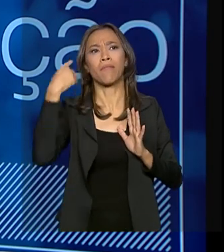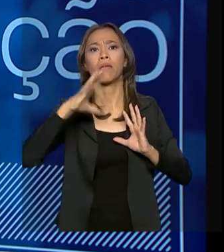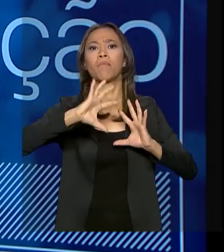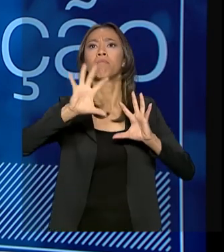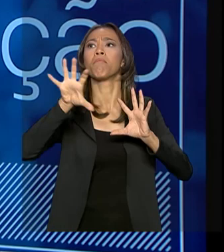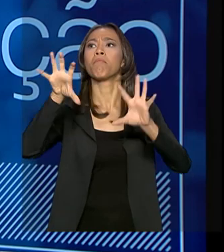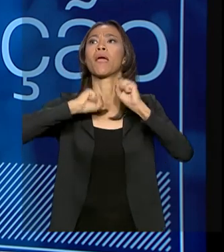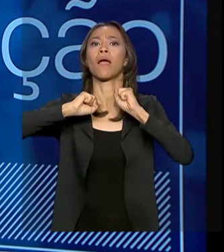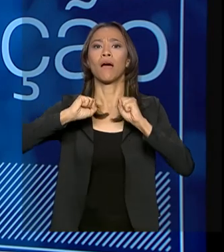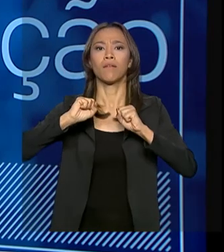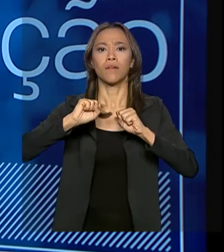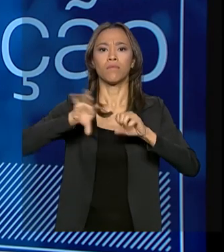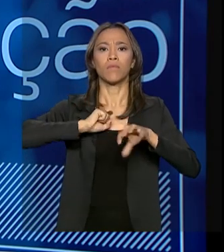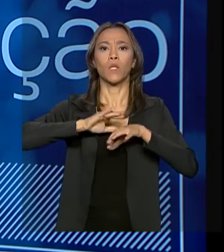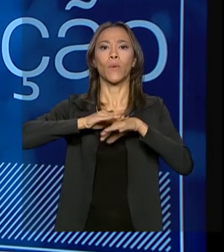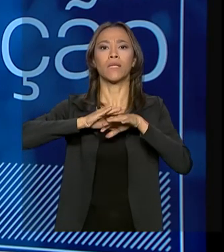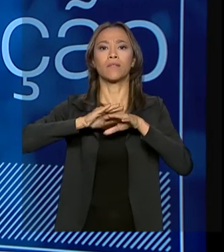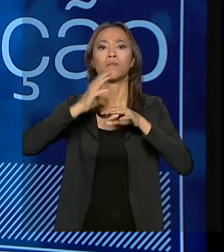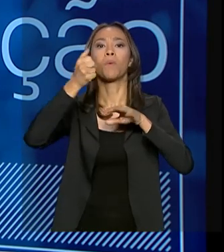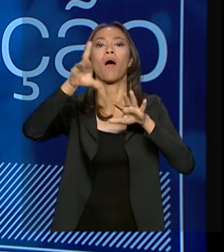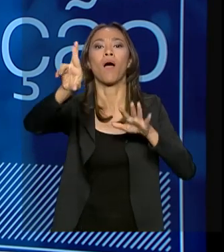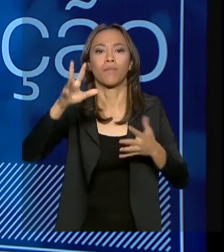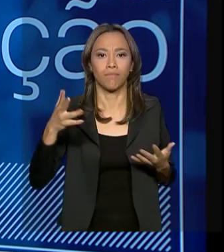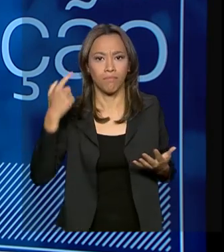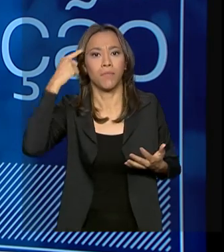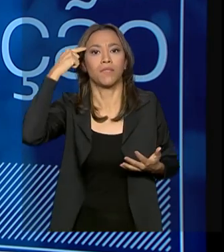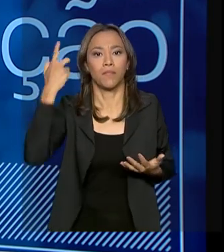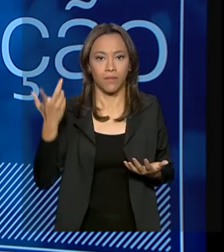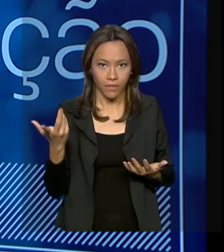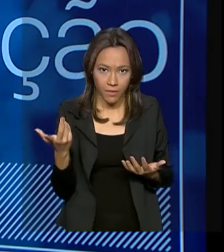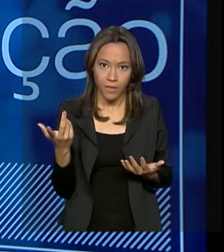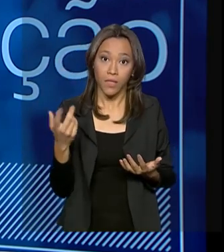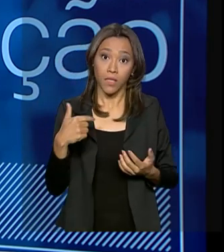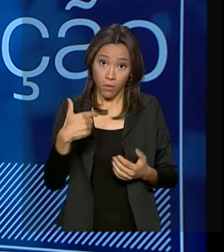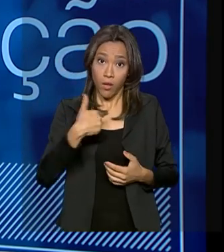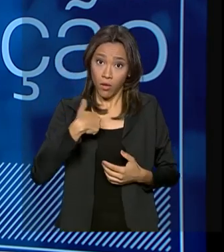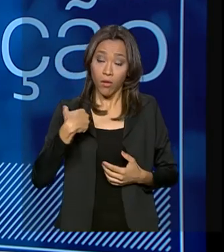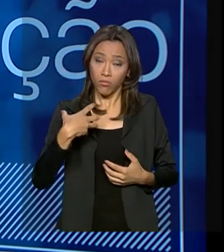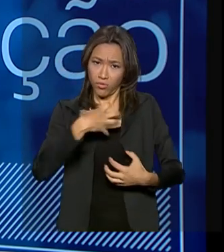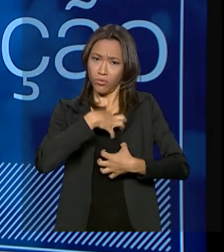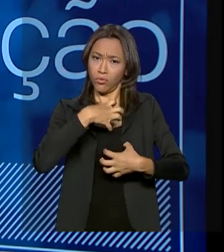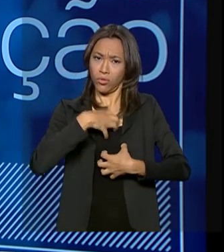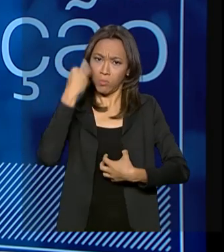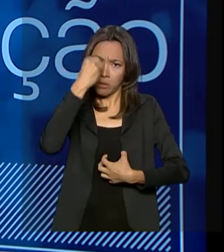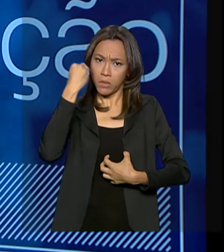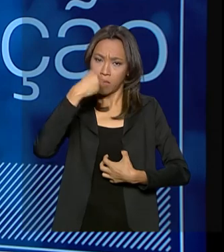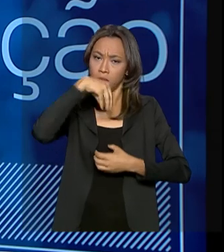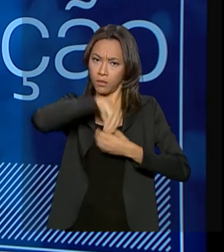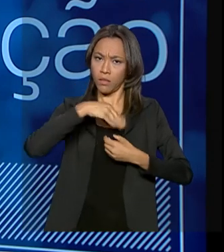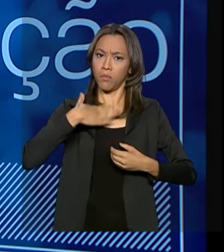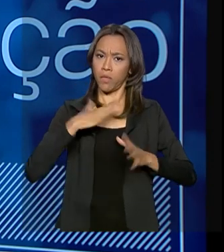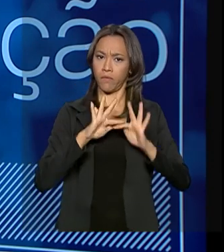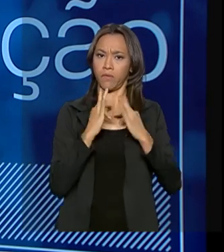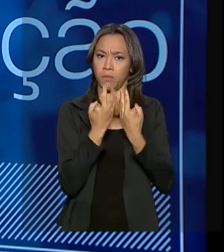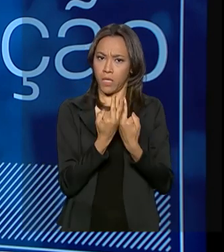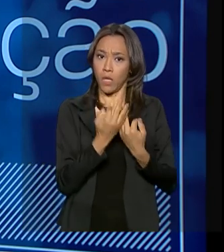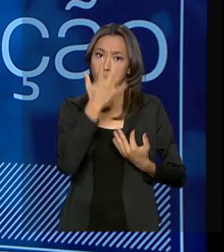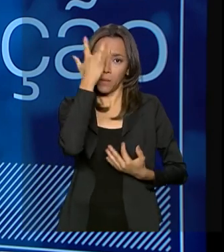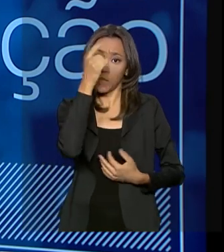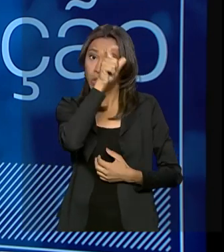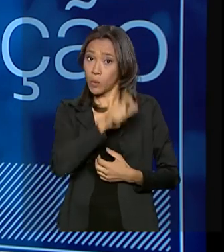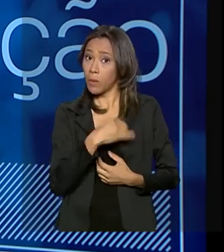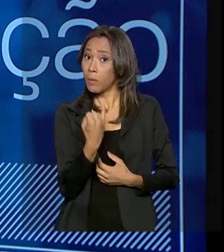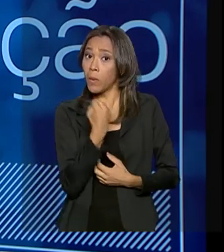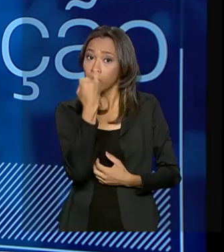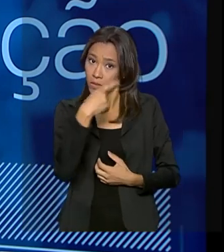seja, parecia que era algo fora da realidade. Então, eu vivi, na minha família, uma pessoa muito importante